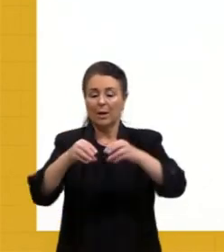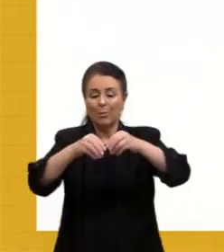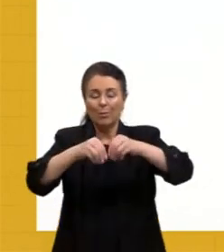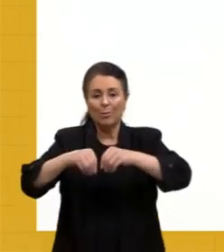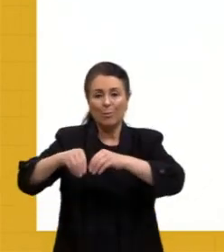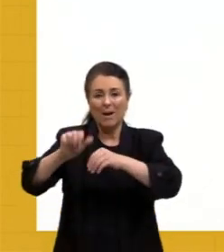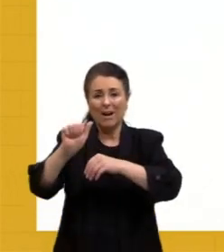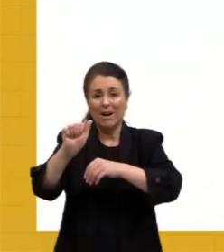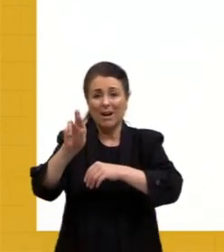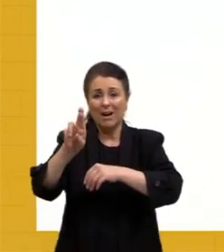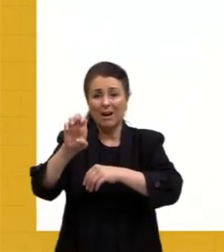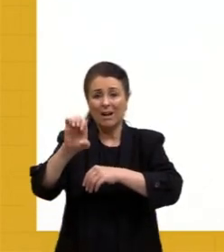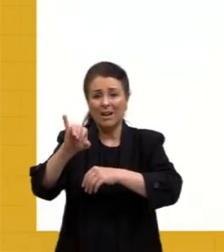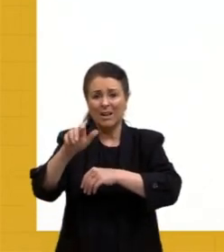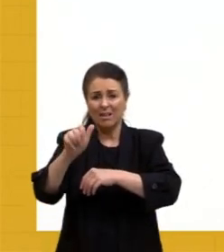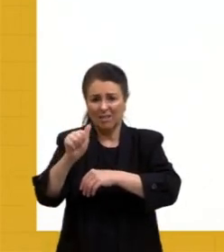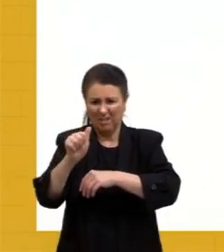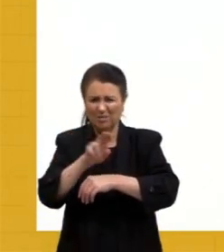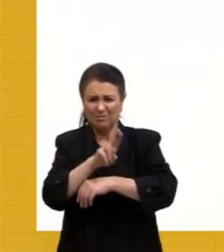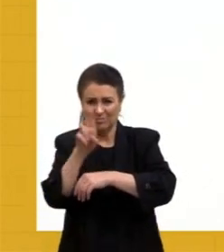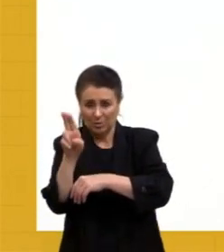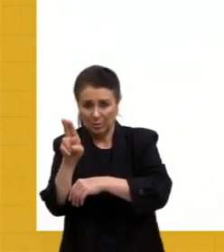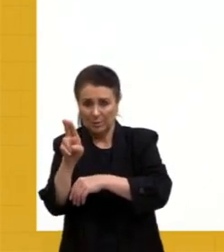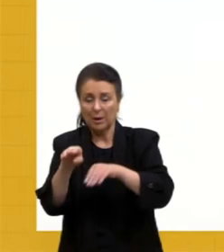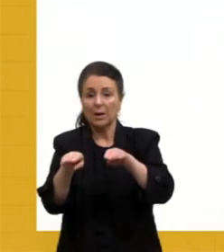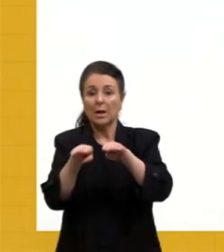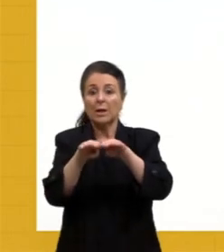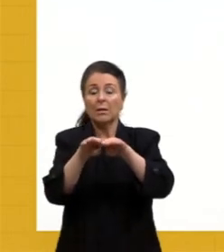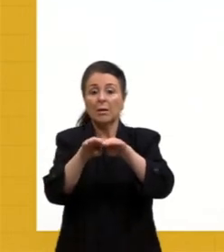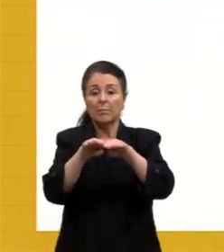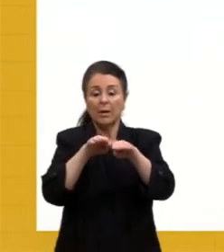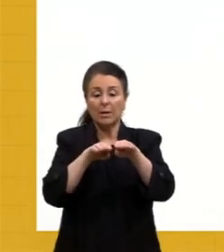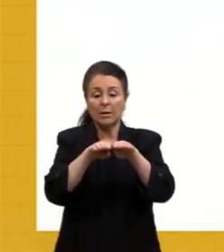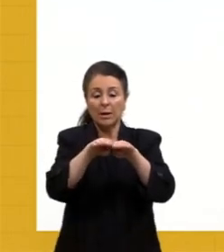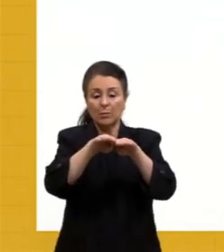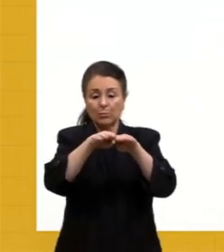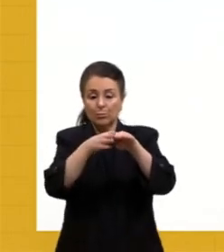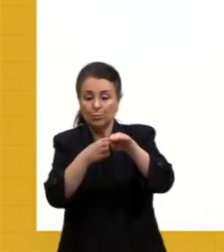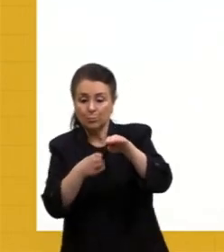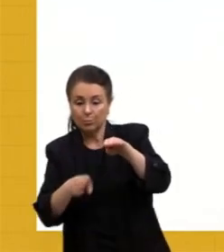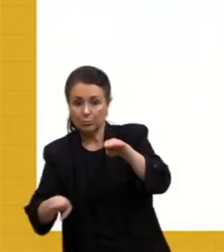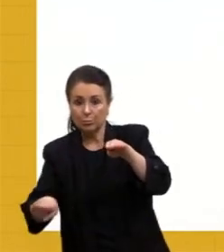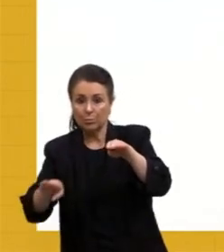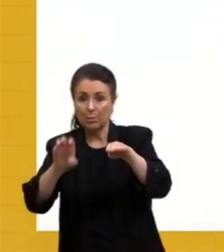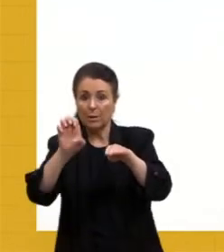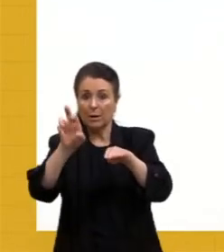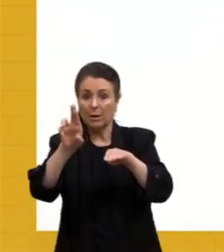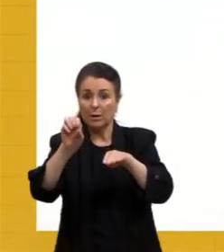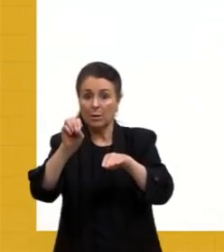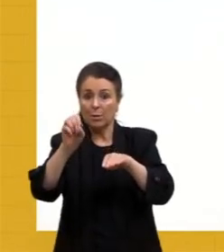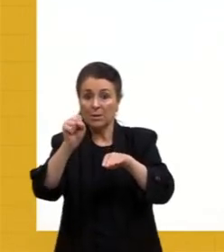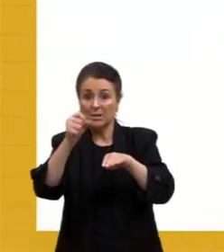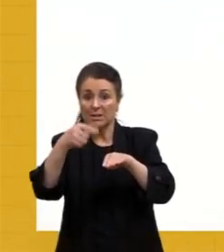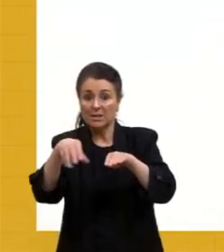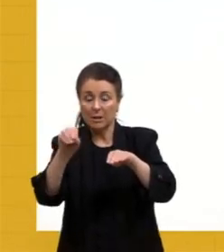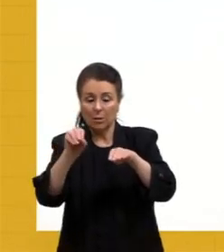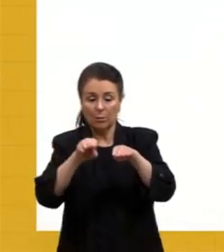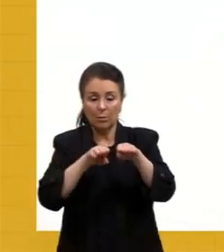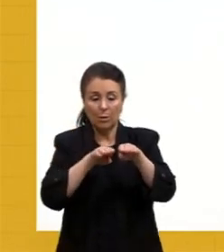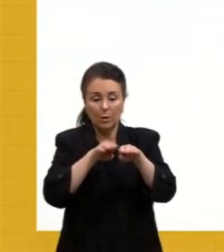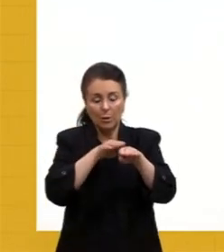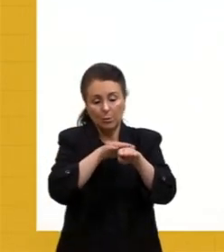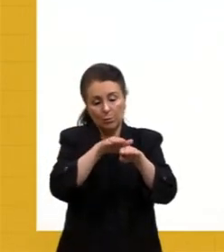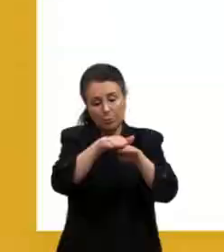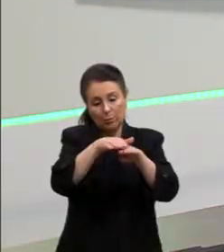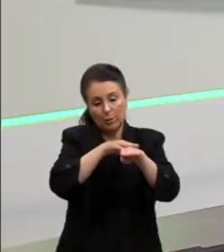dizer assim, de forma mais grosseira, A erosão, ela é o transporte, né, e aí esse transporte pode ser por água,